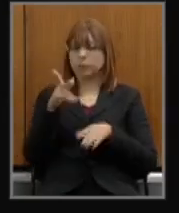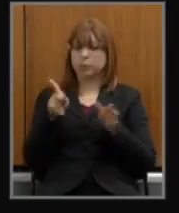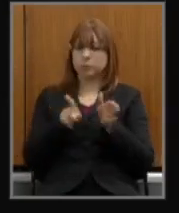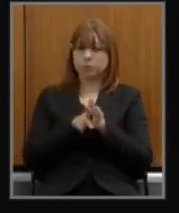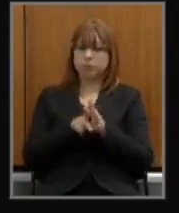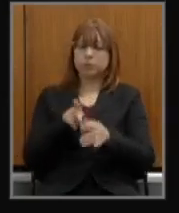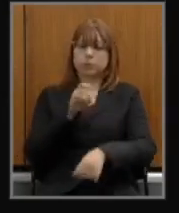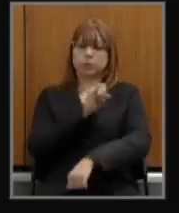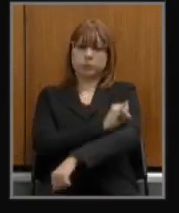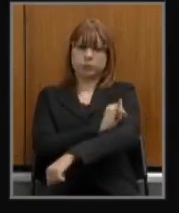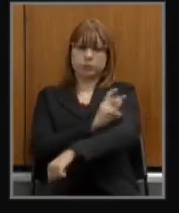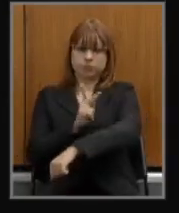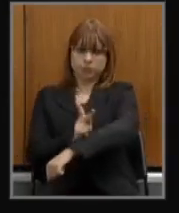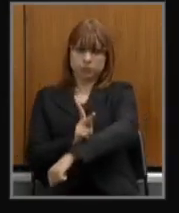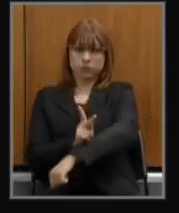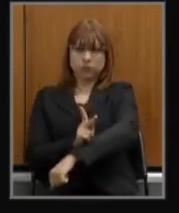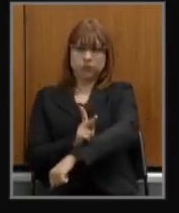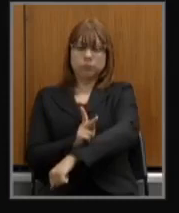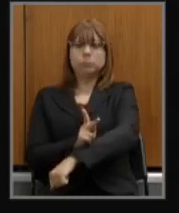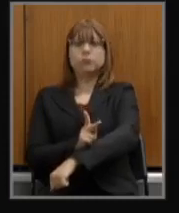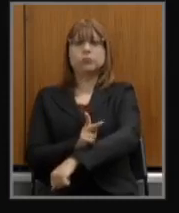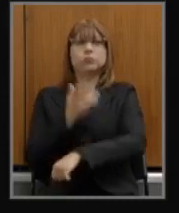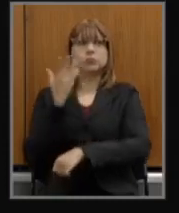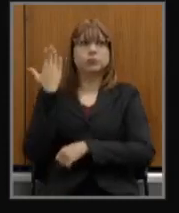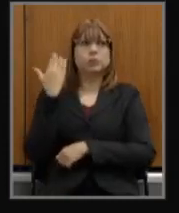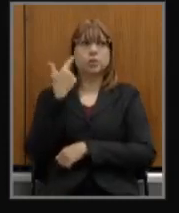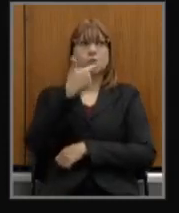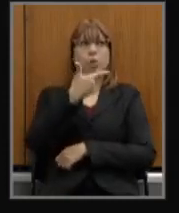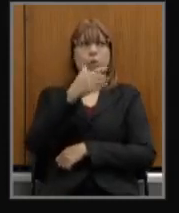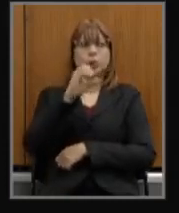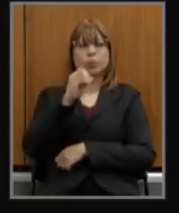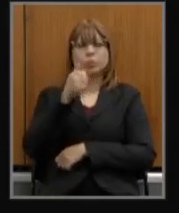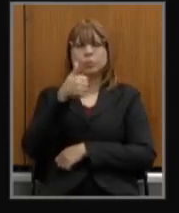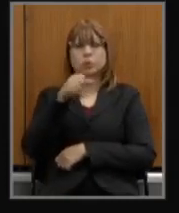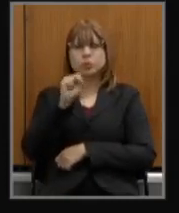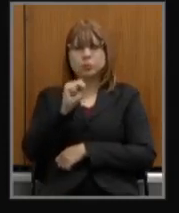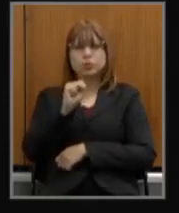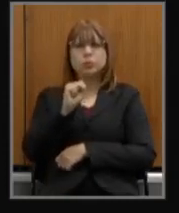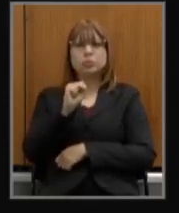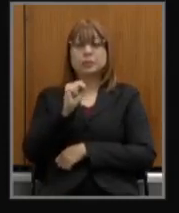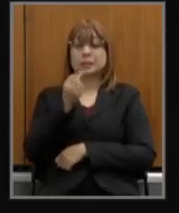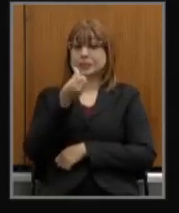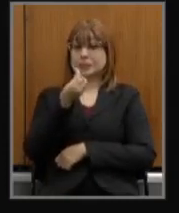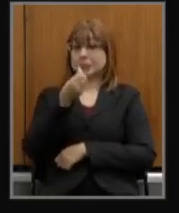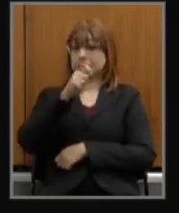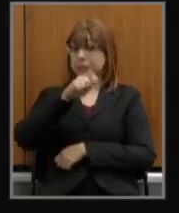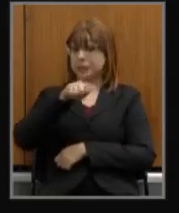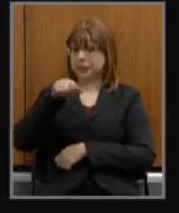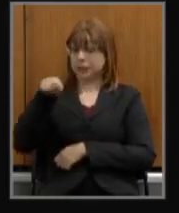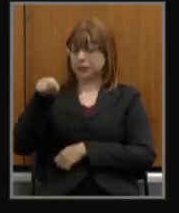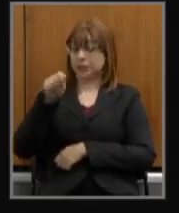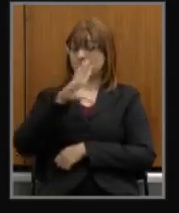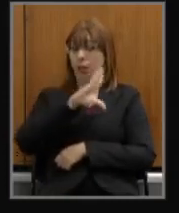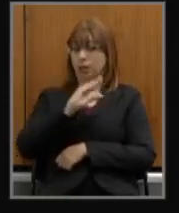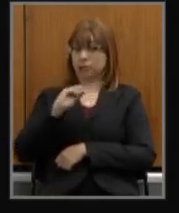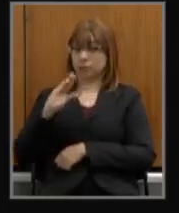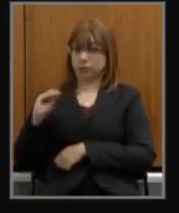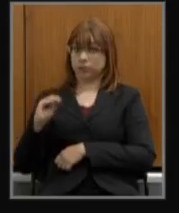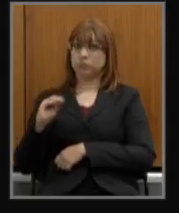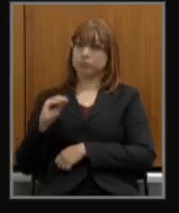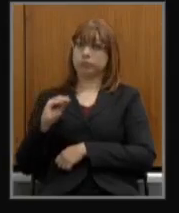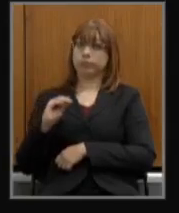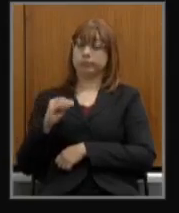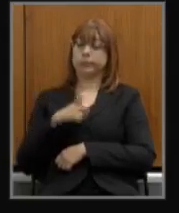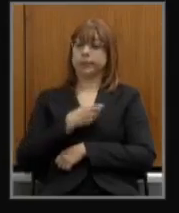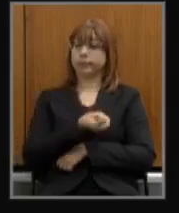ficaram já no ano de 2018 com seis meses de atraso e muitos pararam de prestar serviço